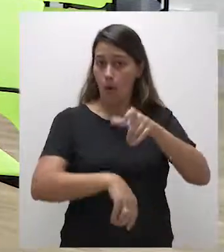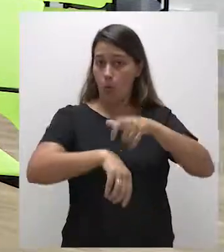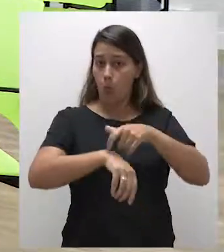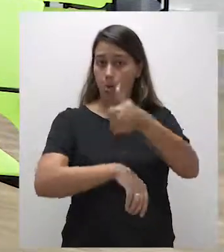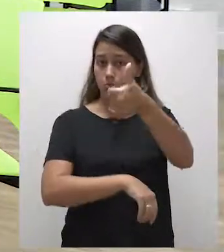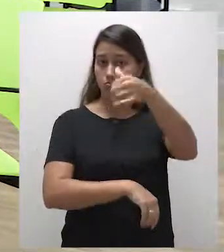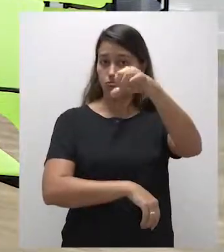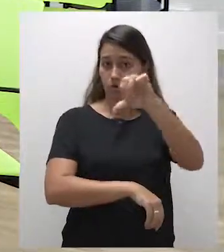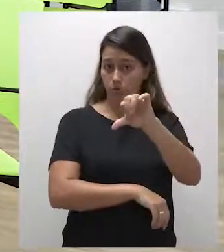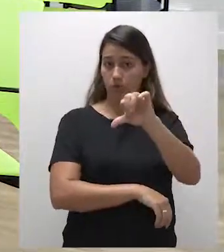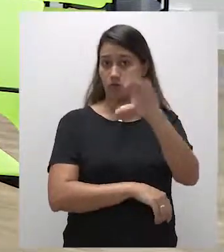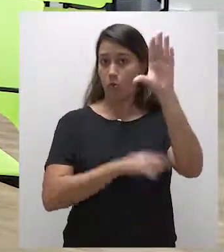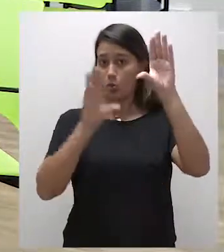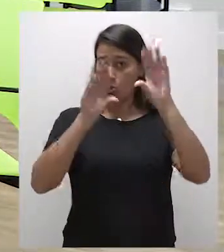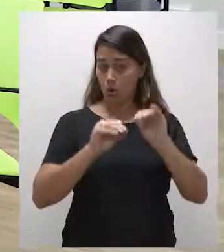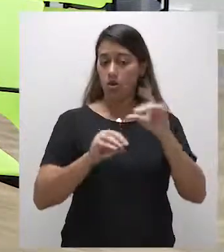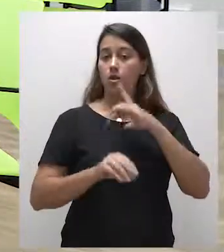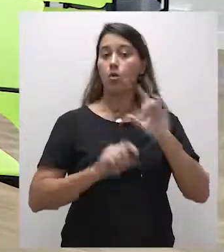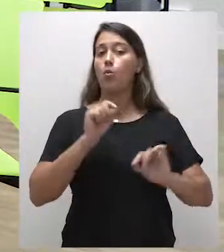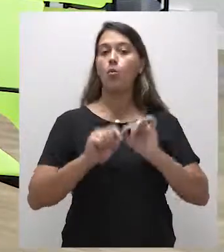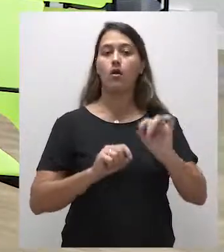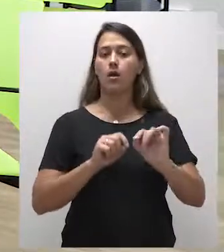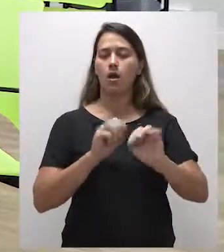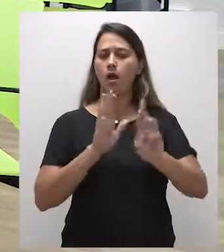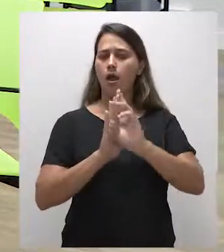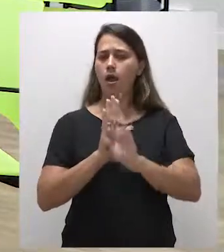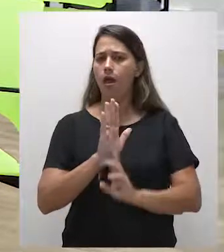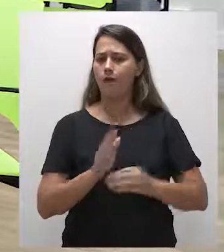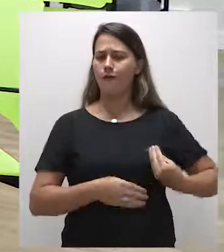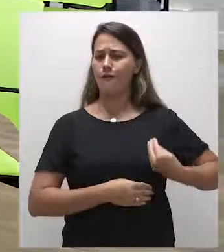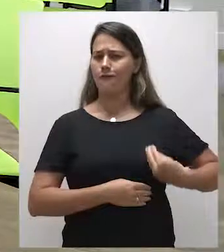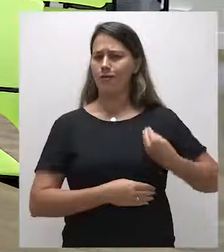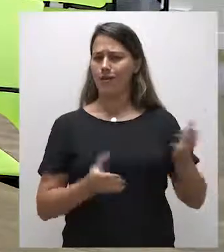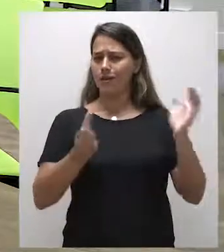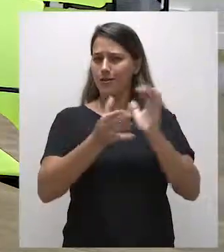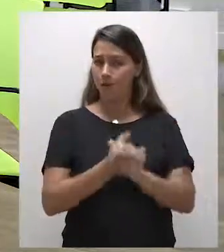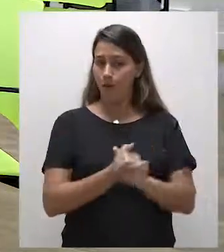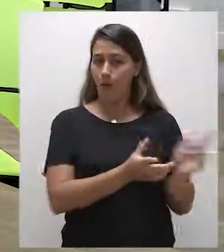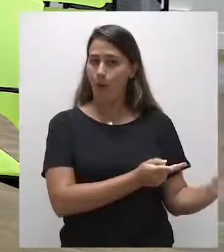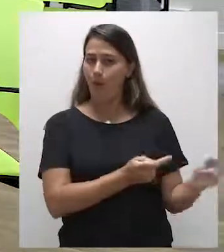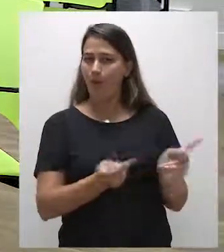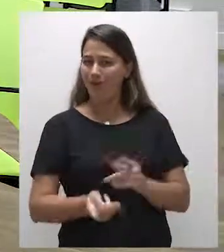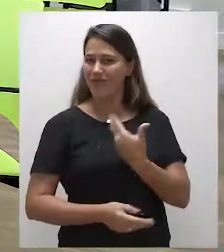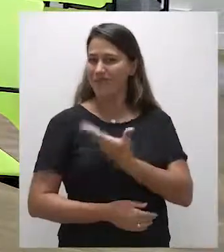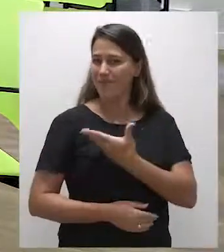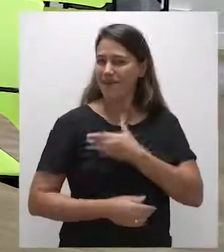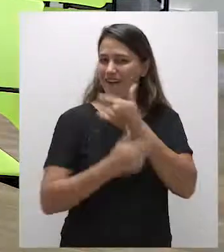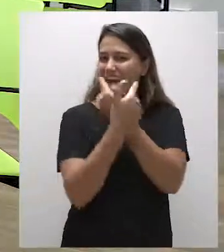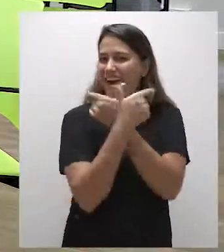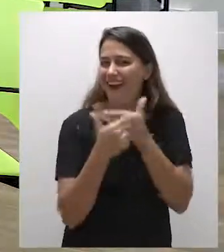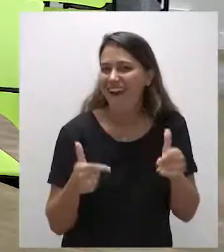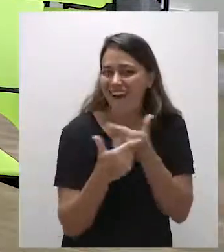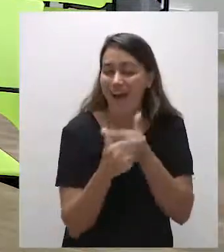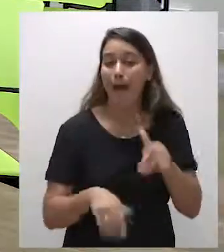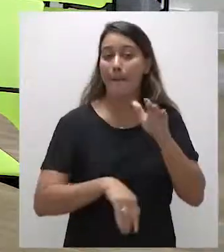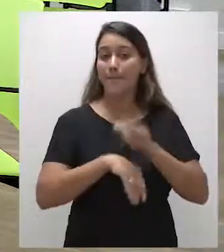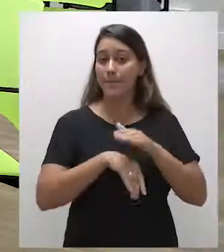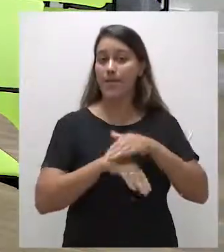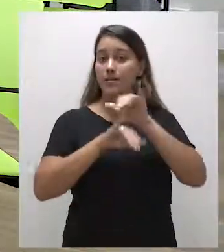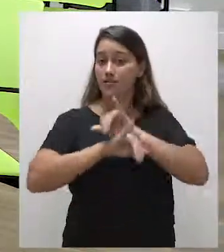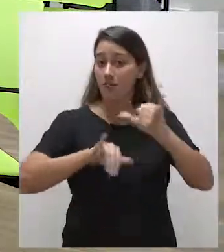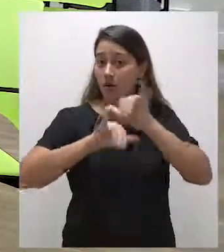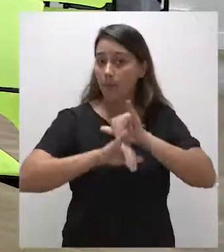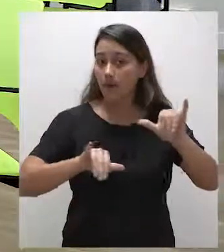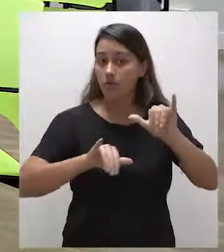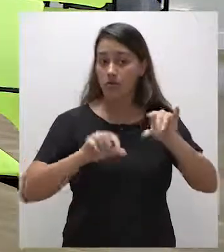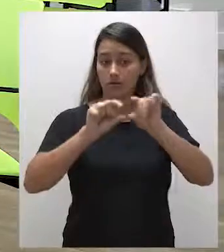19h, o G7 traz a peça Manual de Sobrevivência ao Casamento. Convide a galera e venha dar muitas risadas. Mais informações e